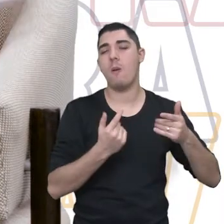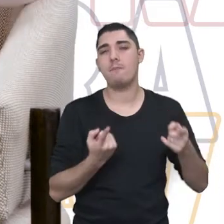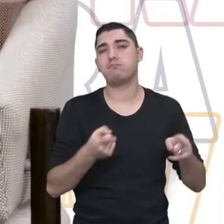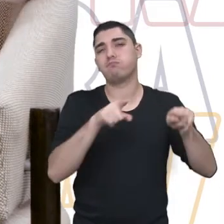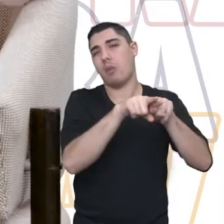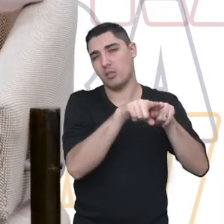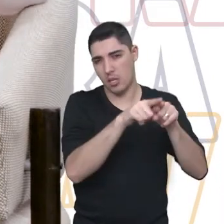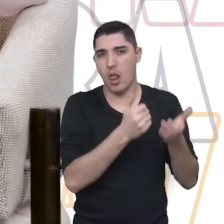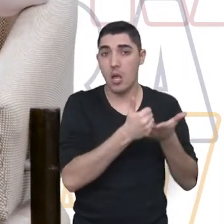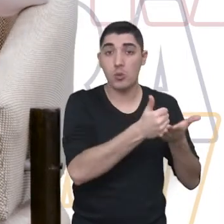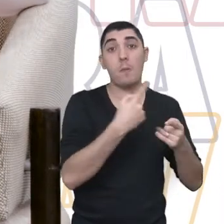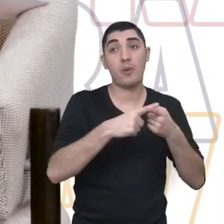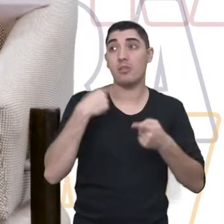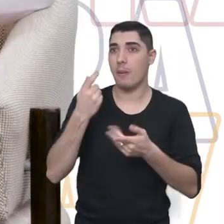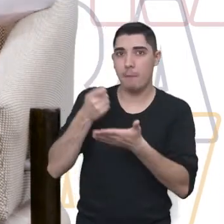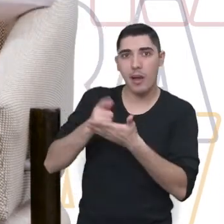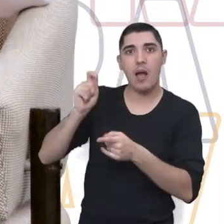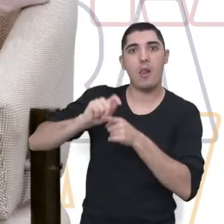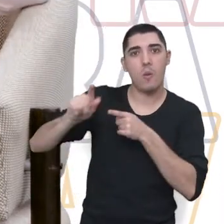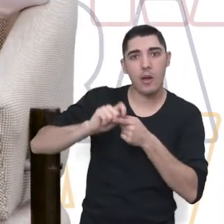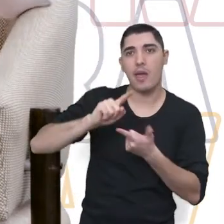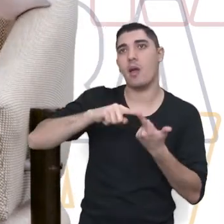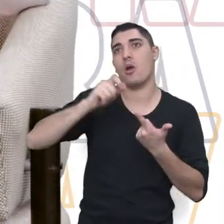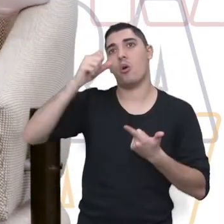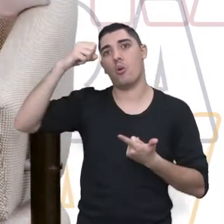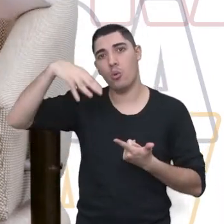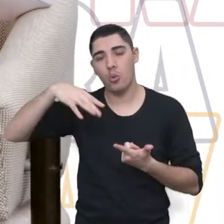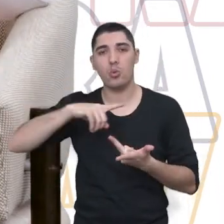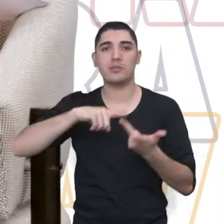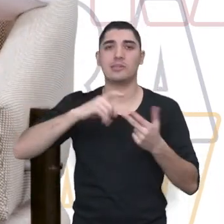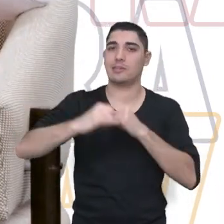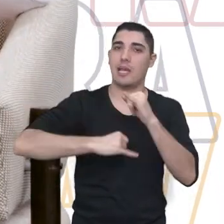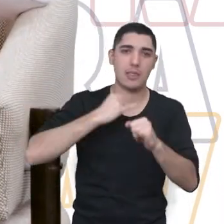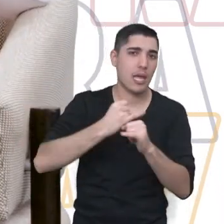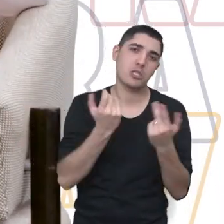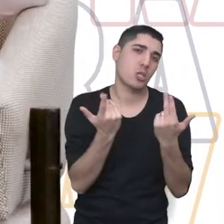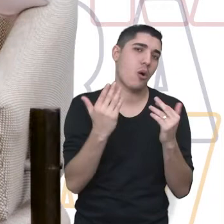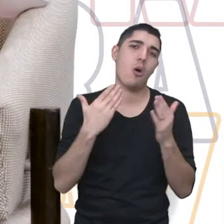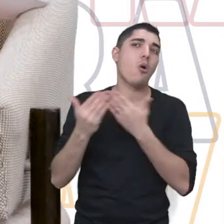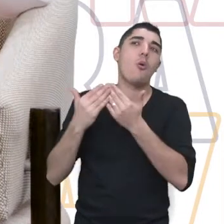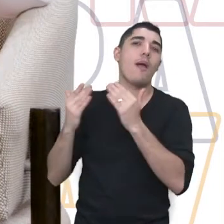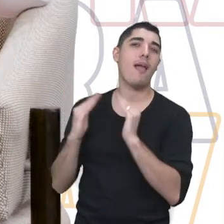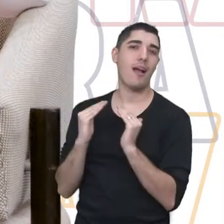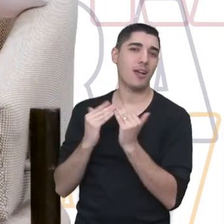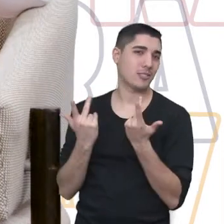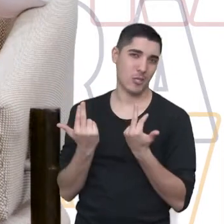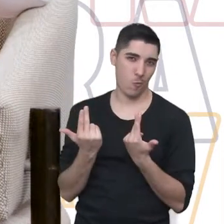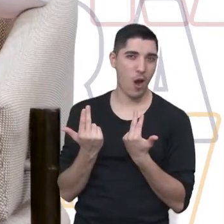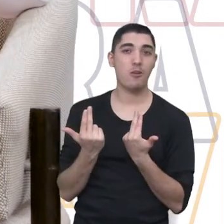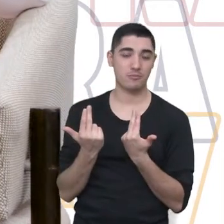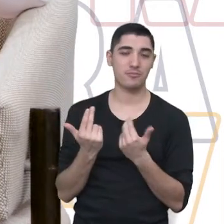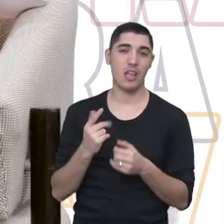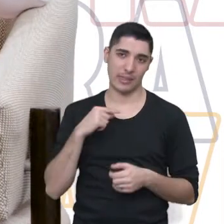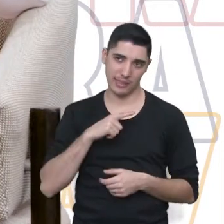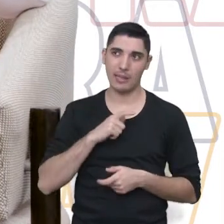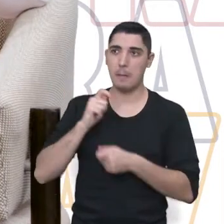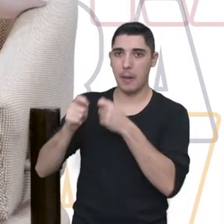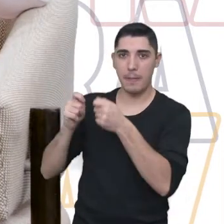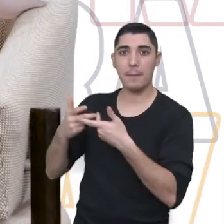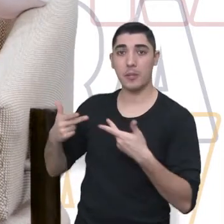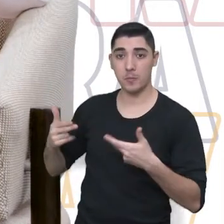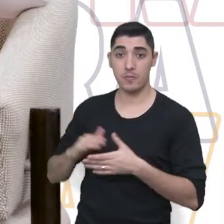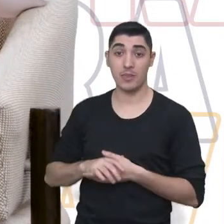De forma financeira, porque a gente paga aluguel, luz, internet, né? Como qualquer casa, a gente tem a nossa